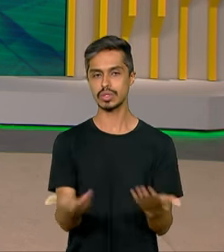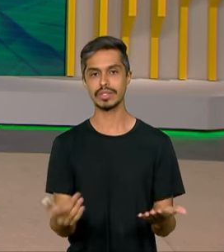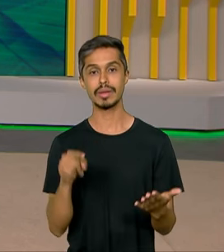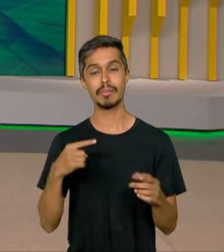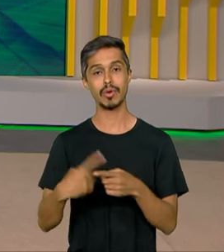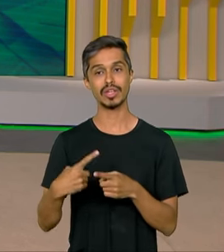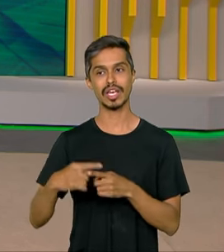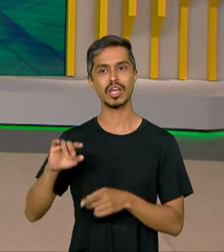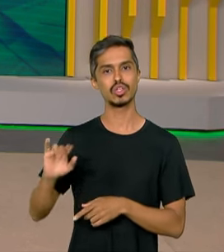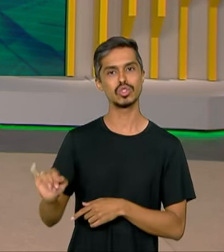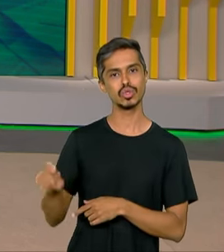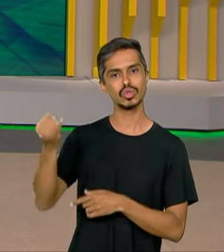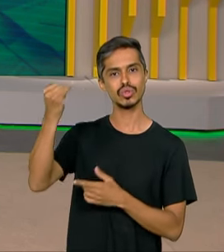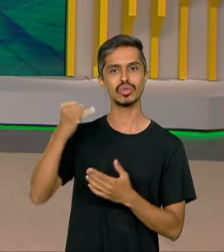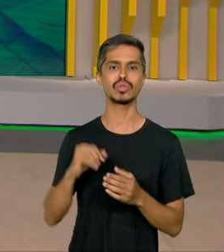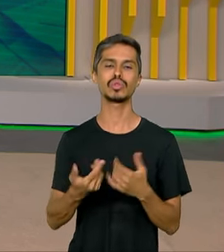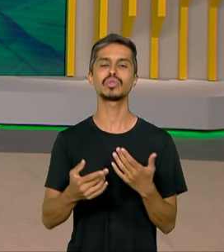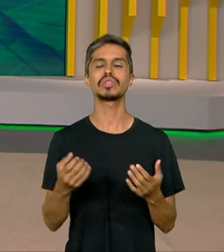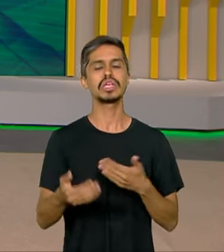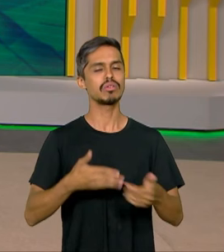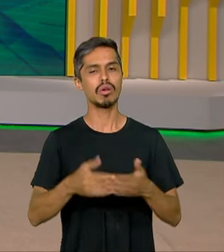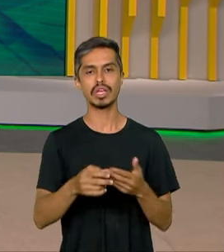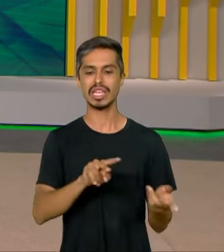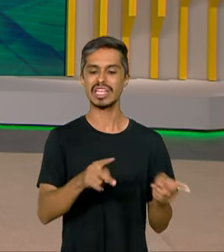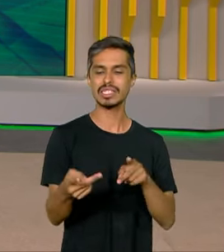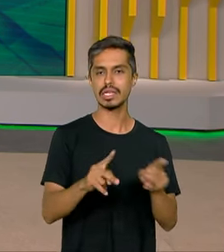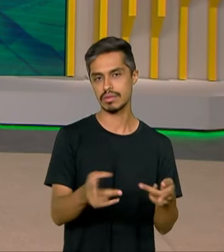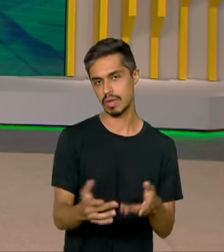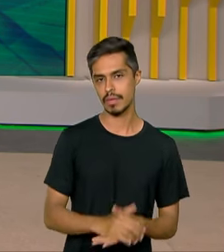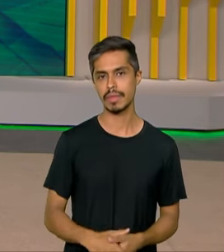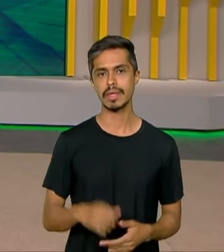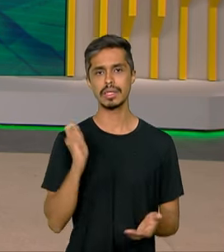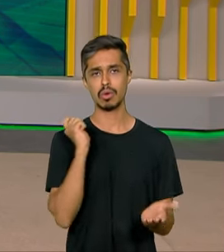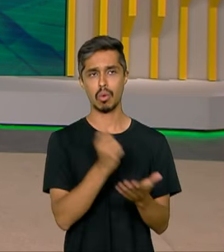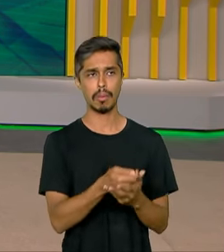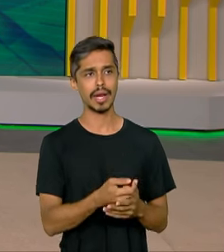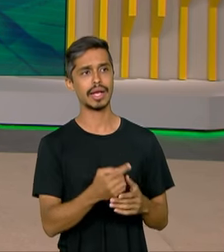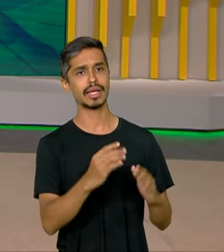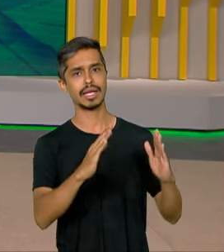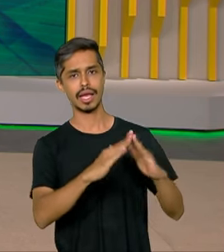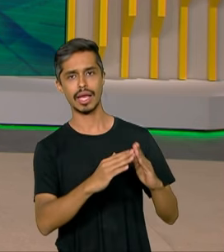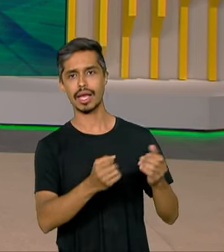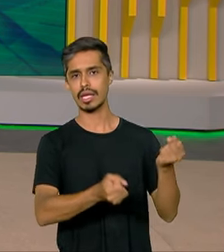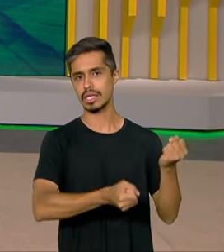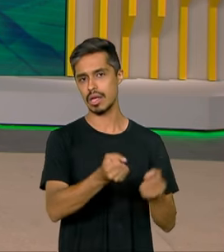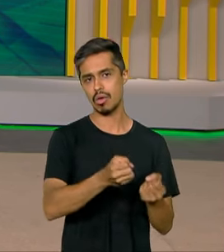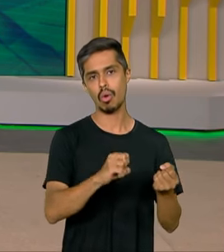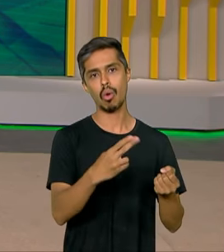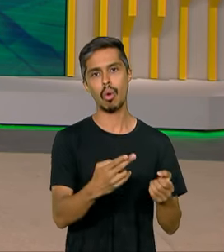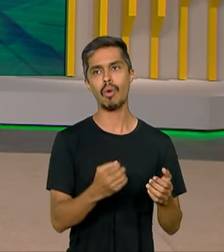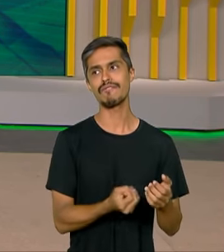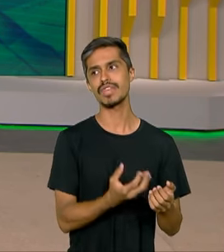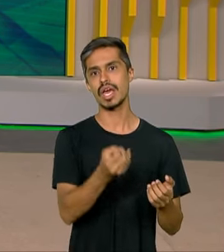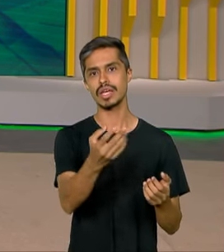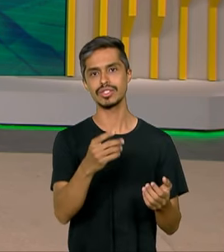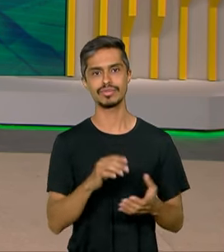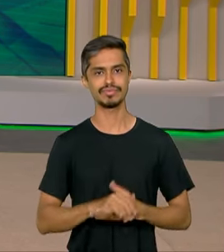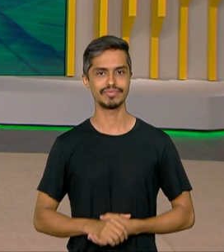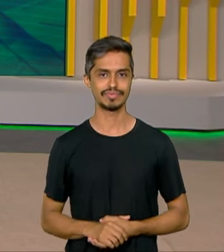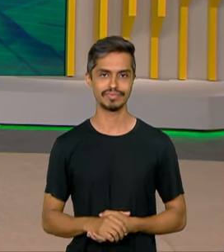qualquer operação feita a prazo, seja a compra de um carro, de uma casa ou mesmo a realização de uma viagem.